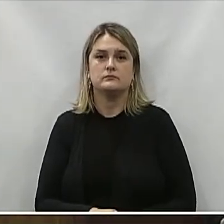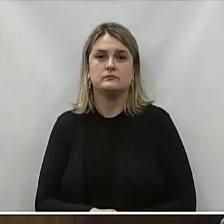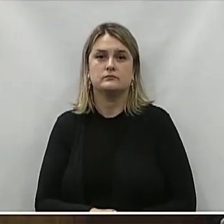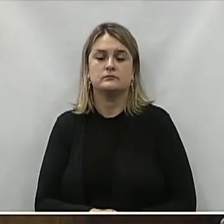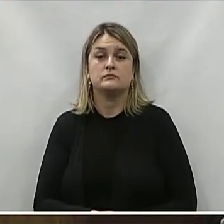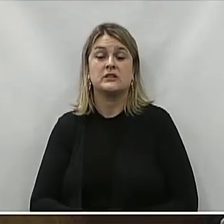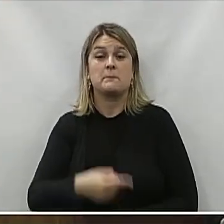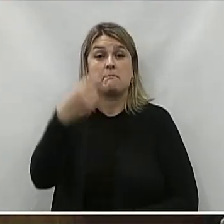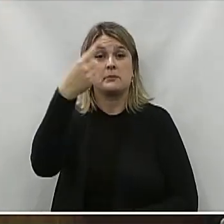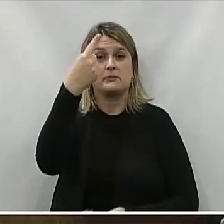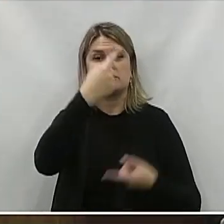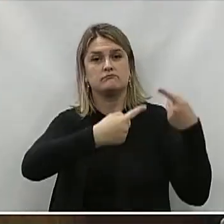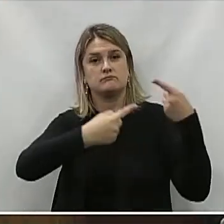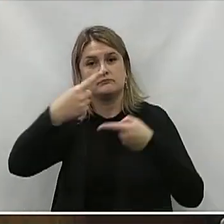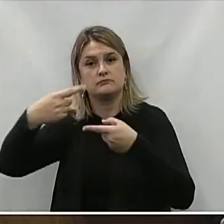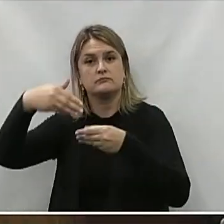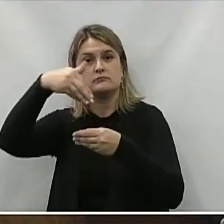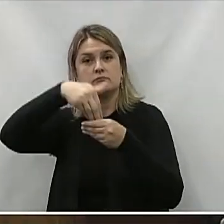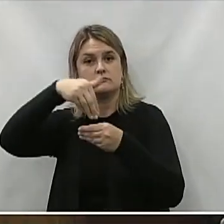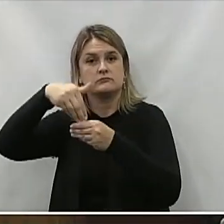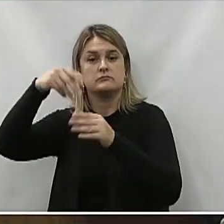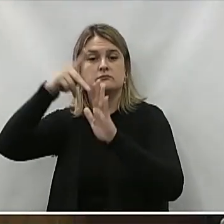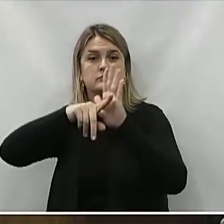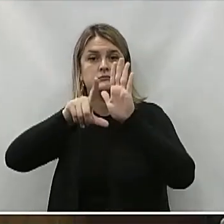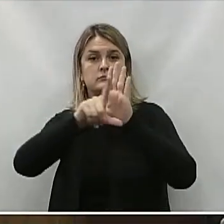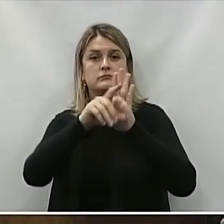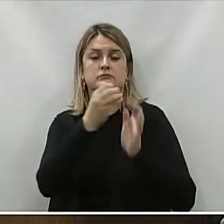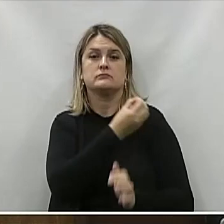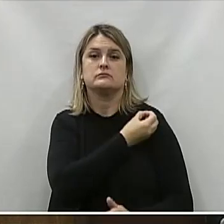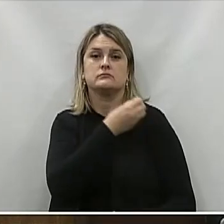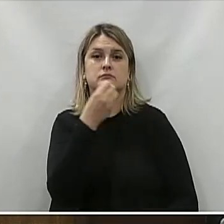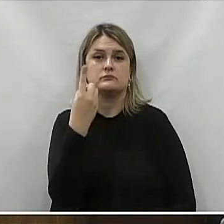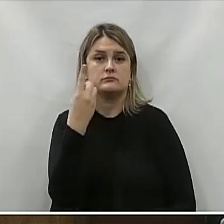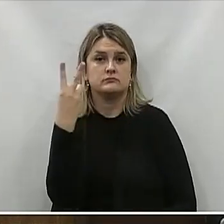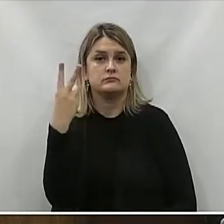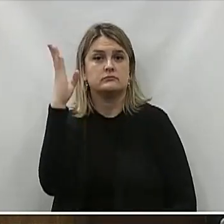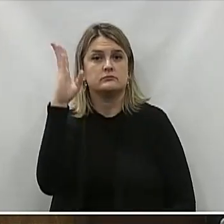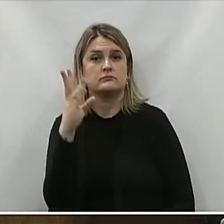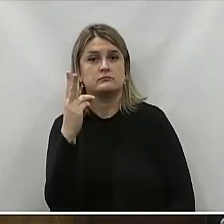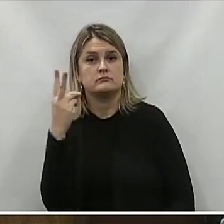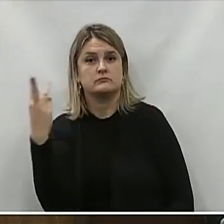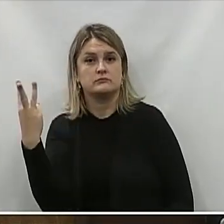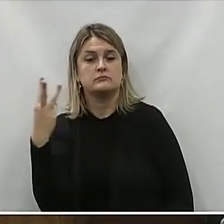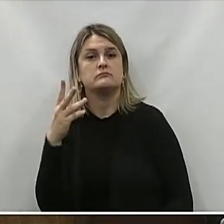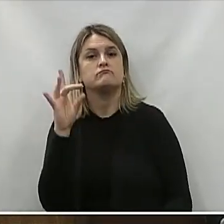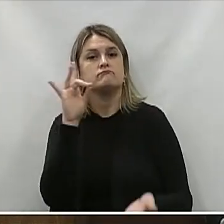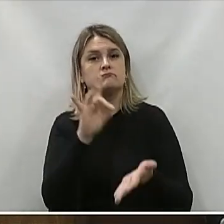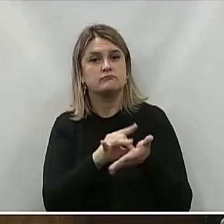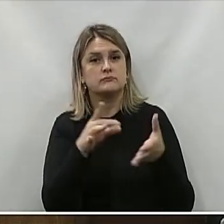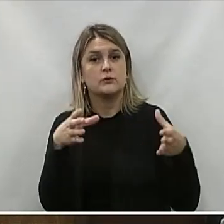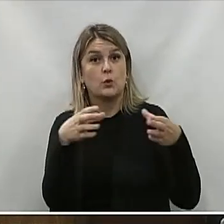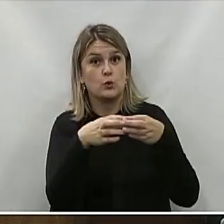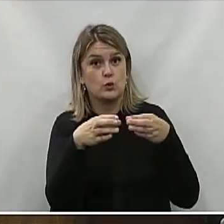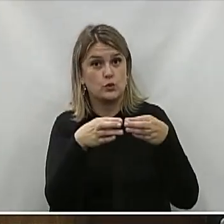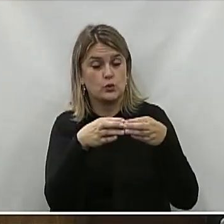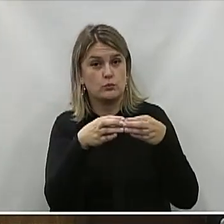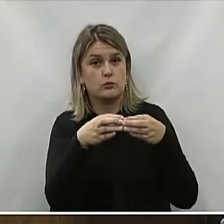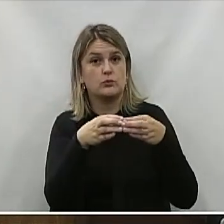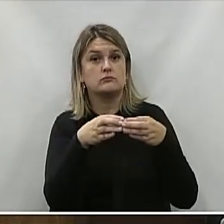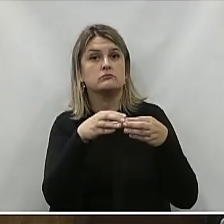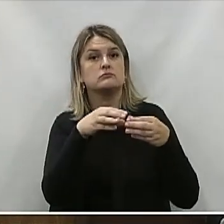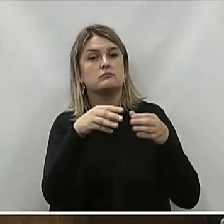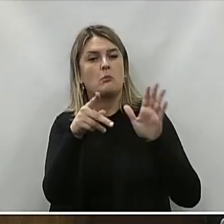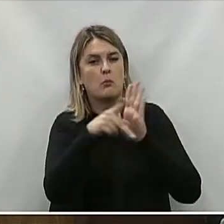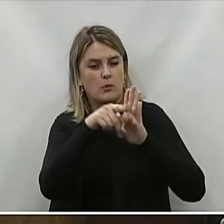Em primeira Discussão Em votação Do projeto De lei ordinária Número 12 De 2023 Que institui O conselho Municipal